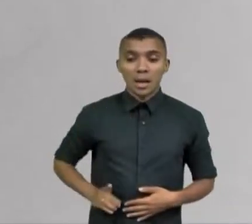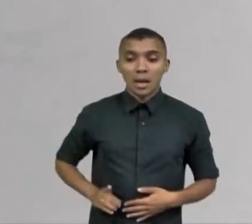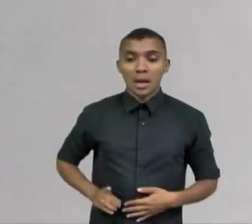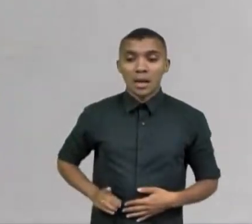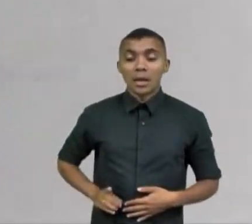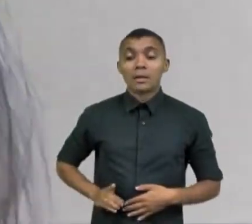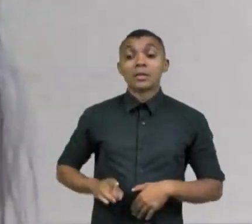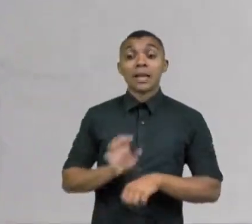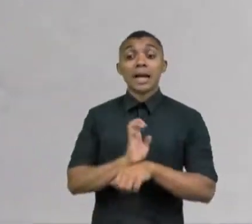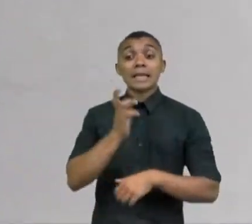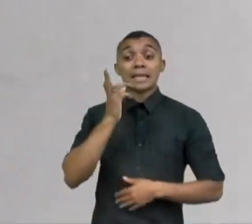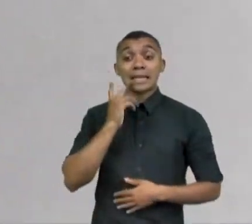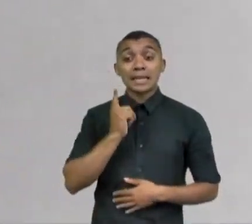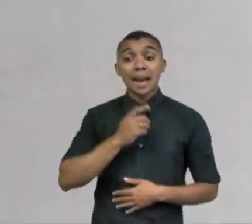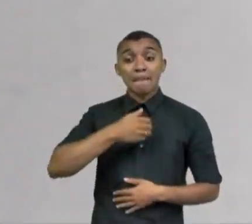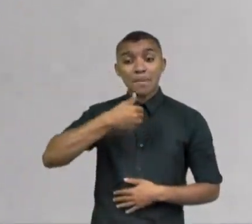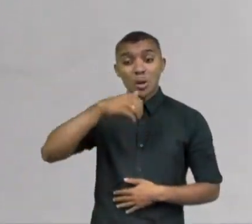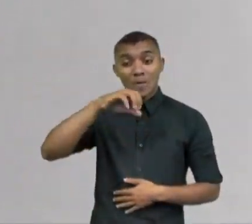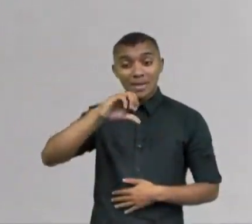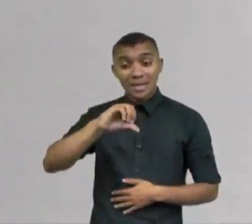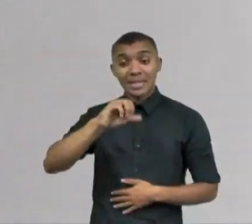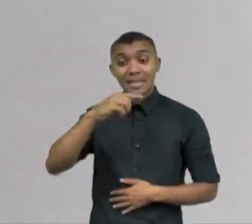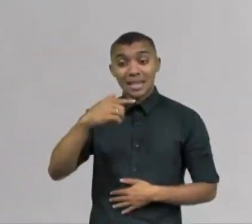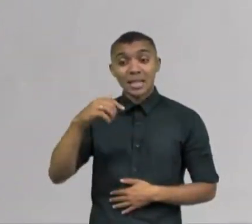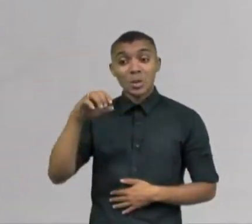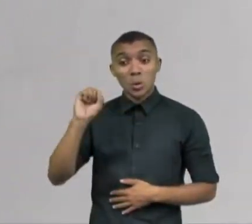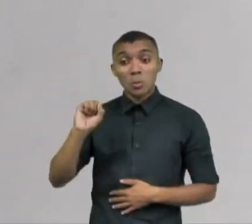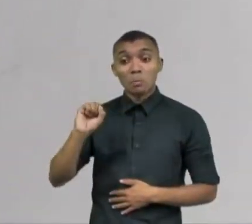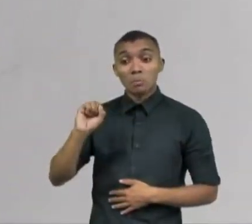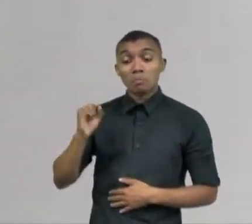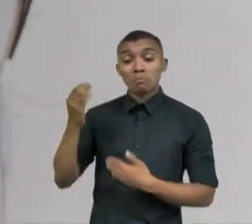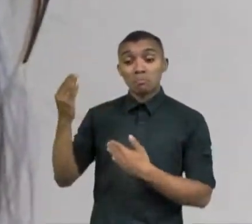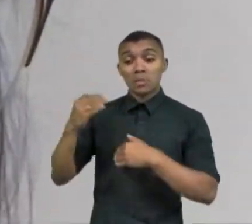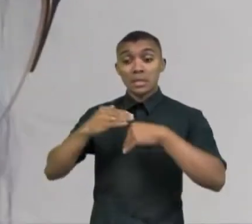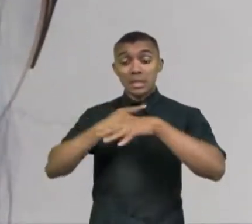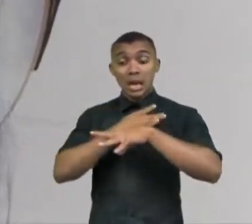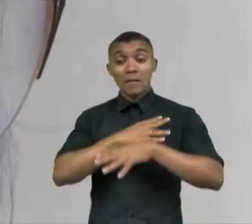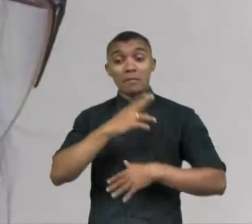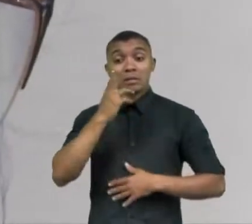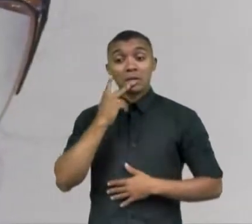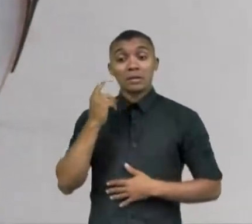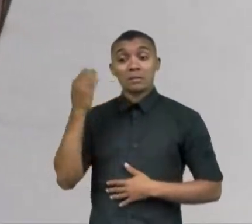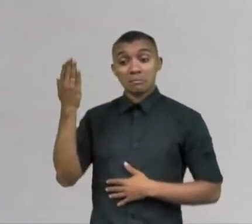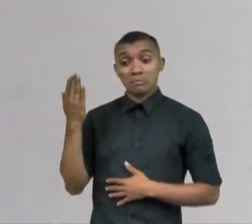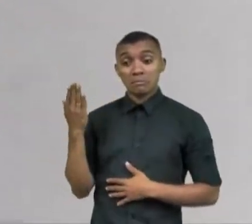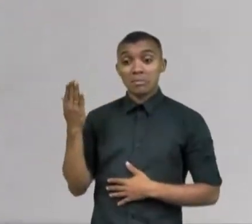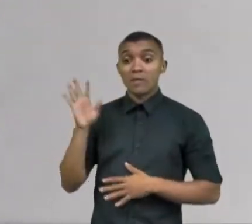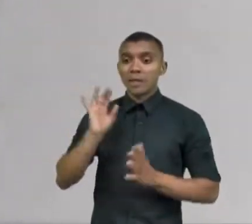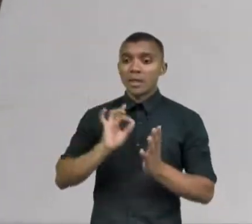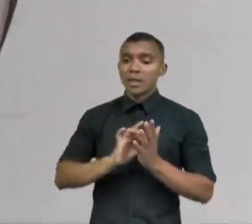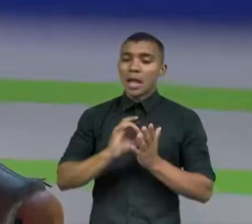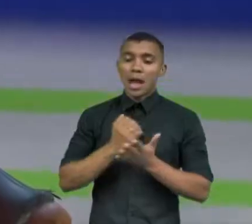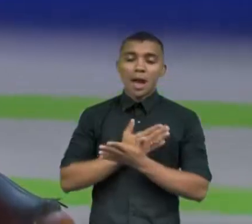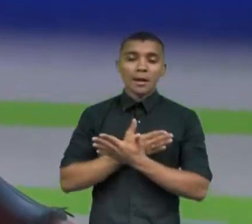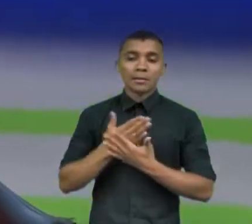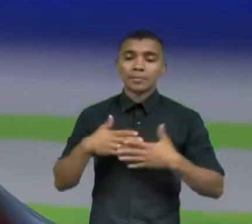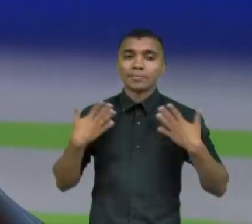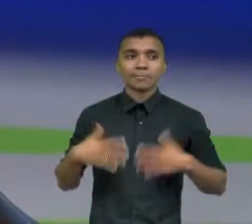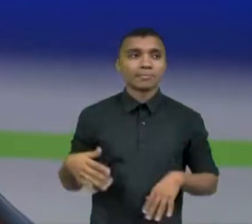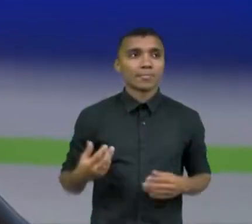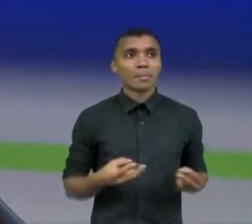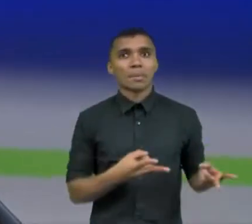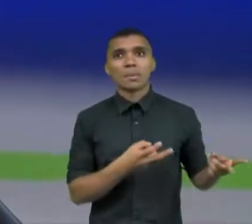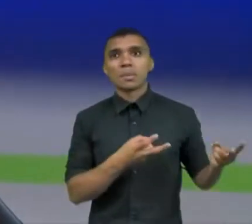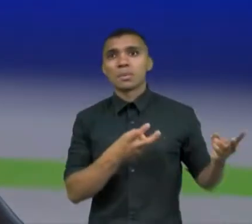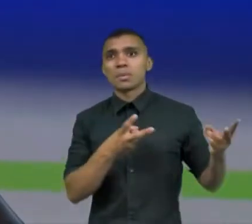1978, foi na gestão de Fortaleza que Maria Luíza vivenciou os maiores episódios de